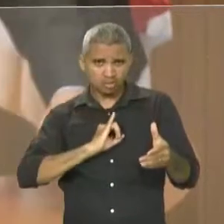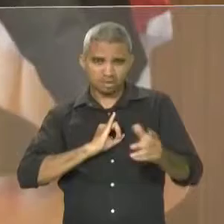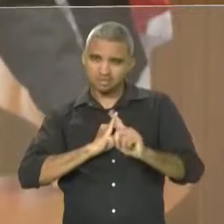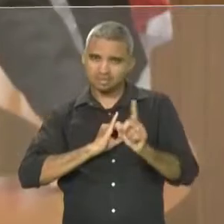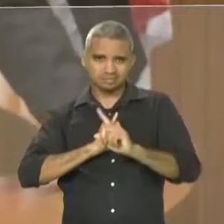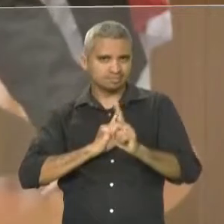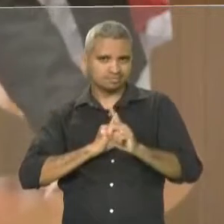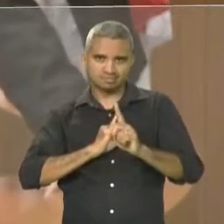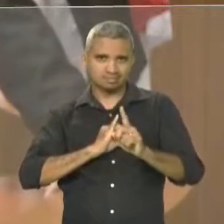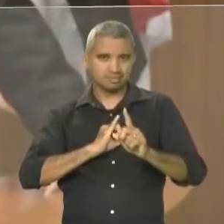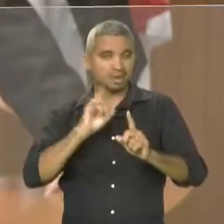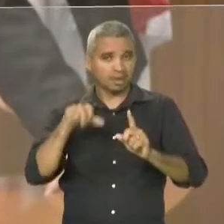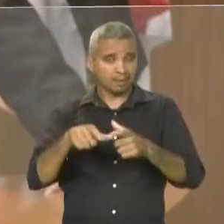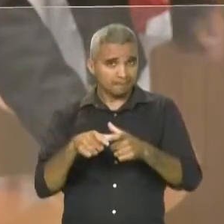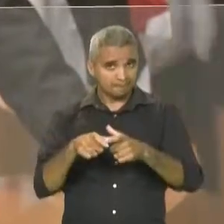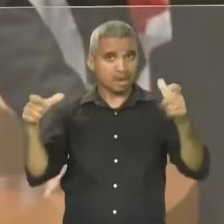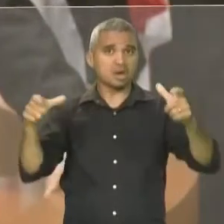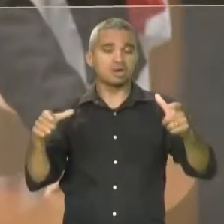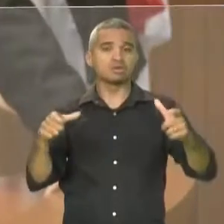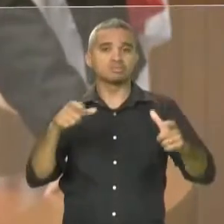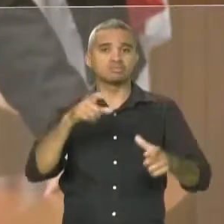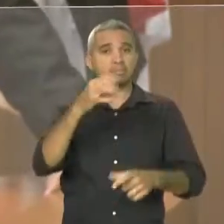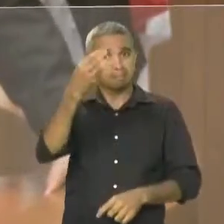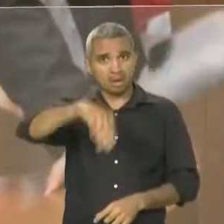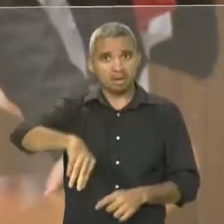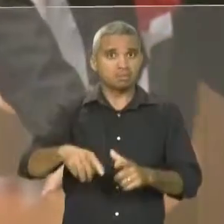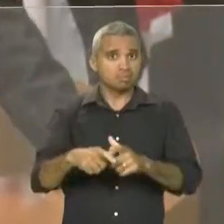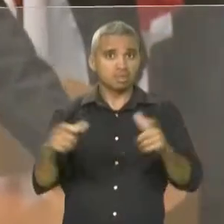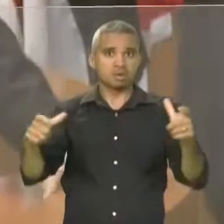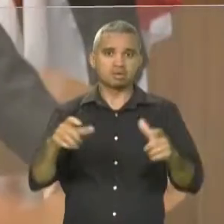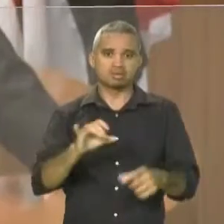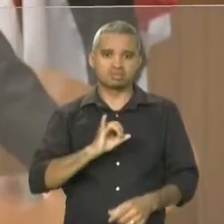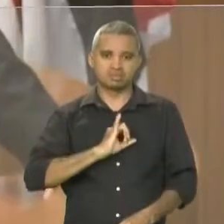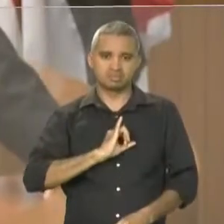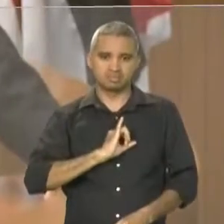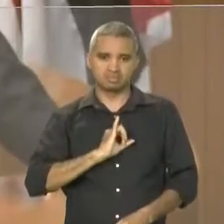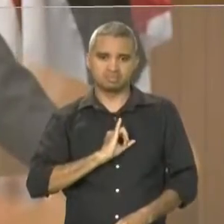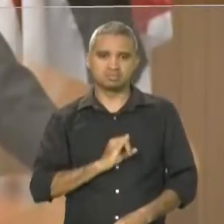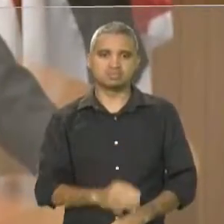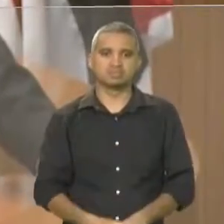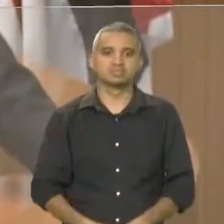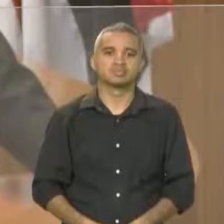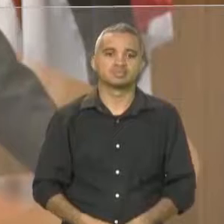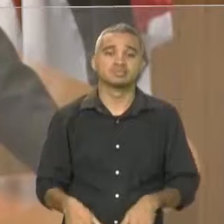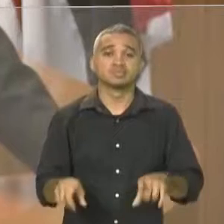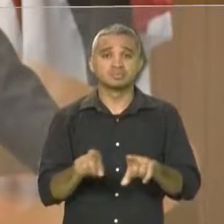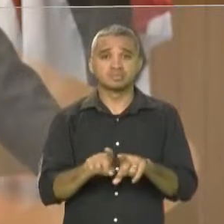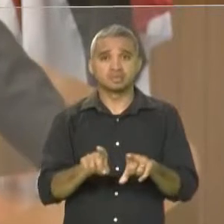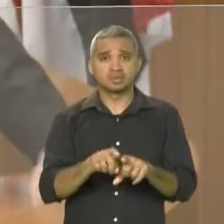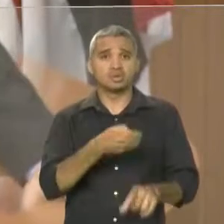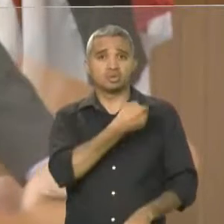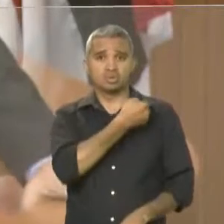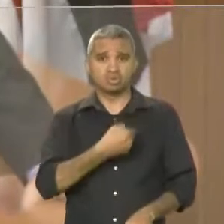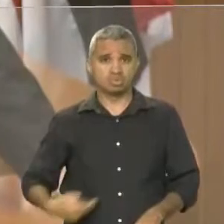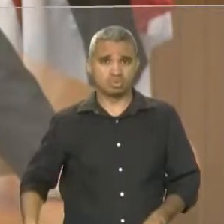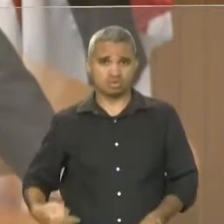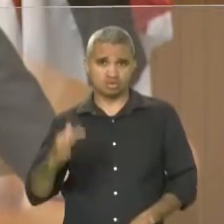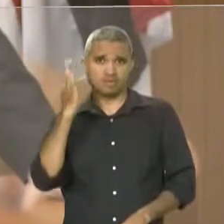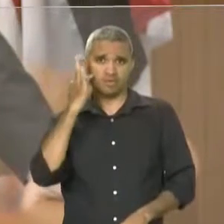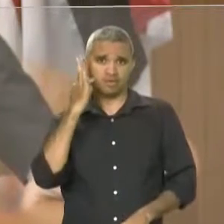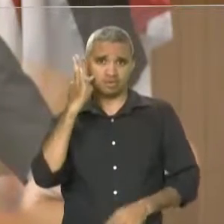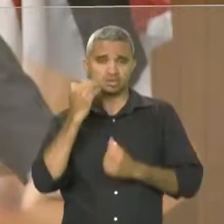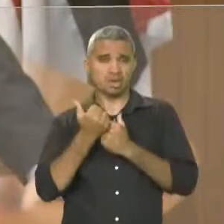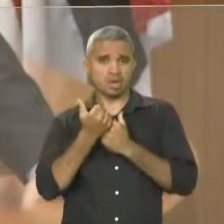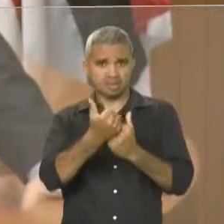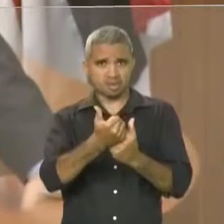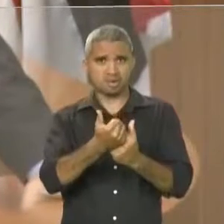literário do Estado do Maranhão. E o governo Flavidino não poderia deixar de apoiar este evento. Em todos os